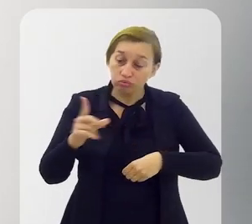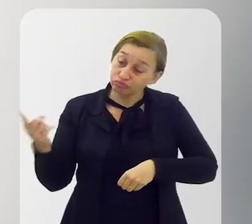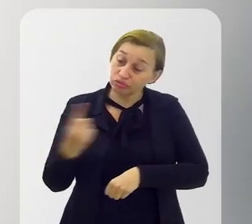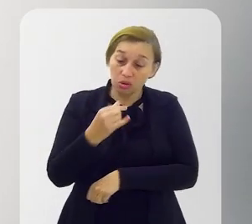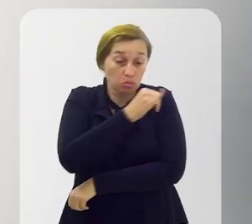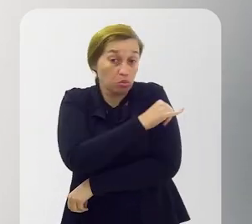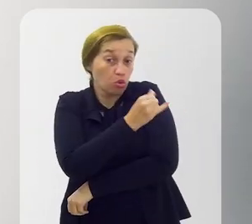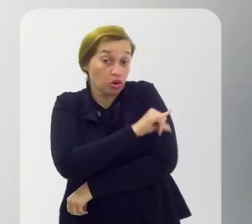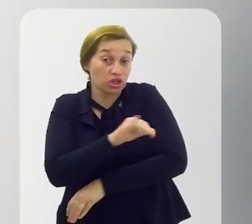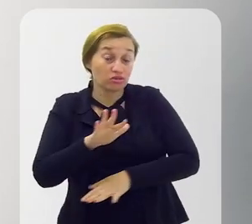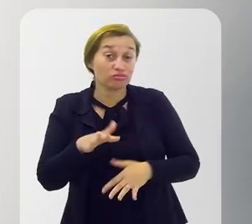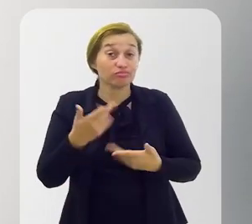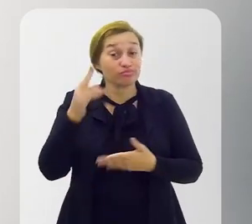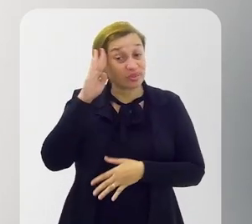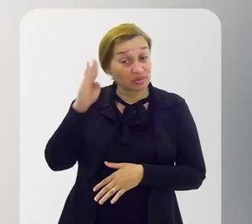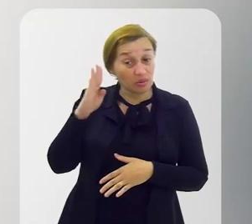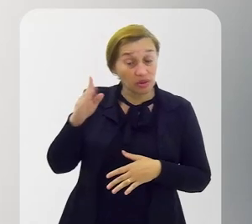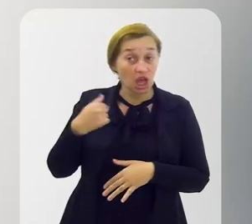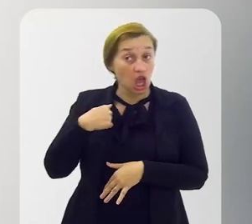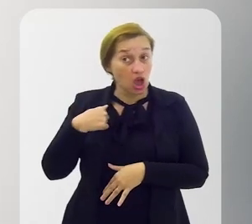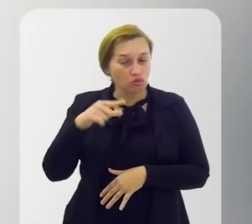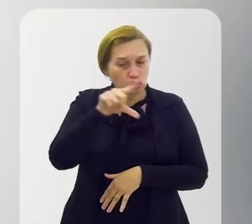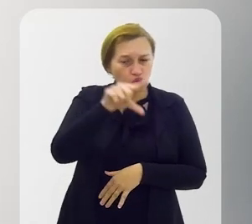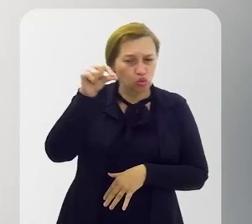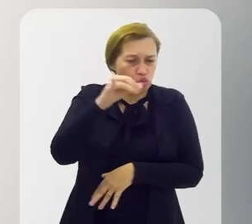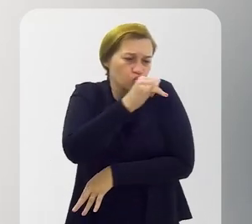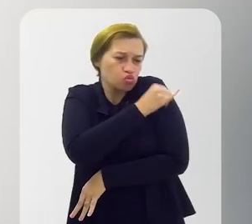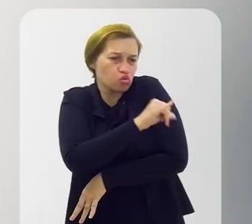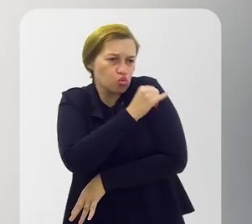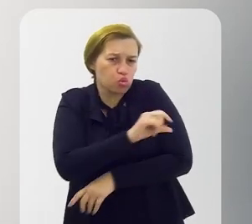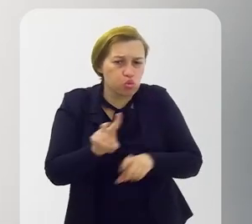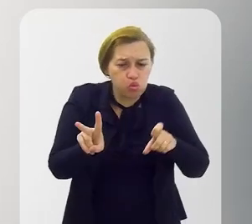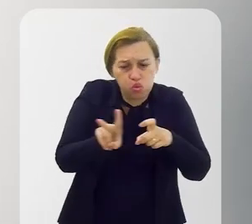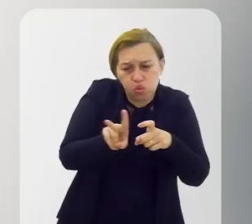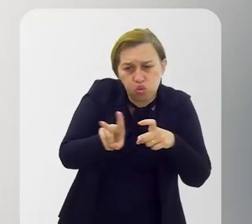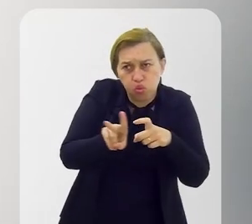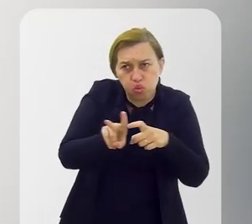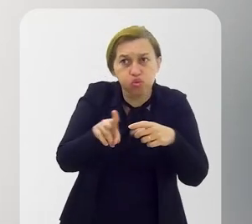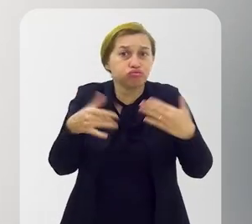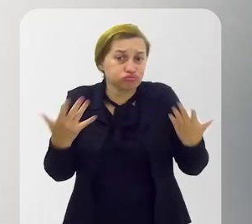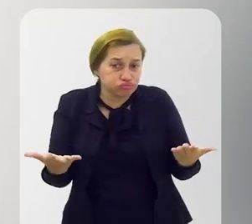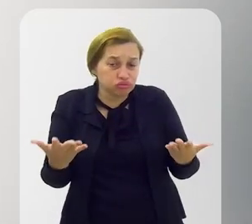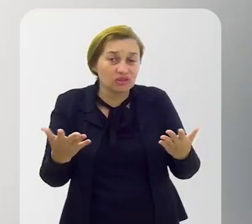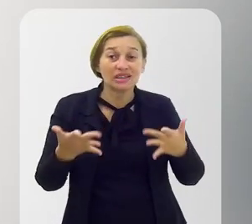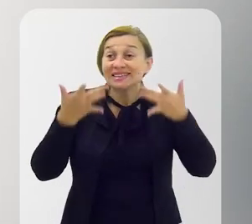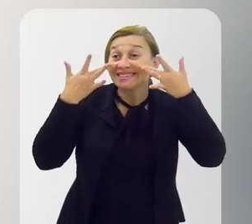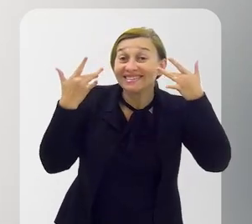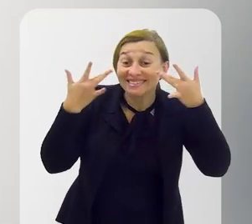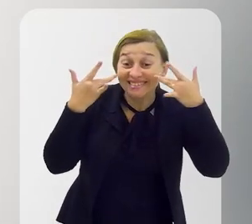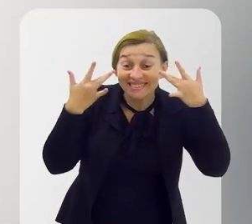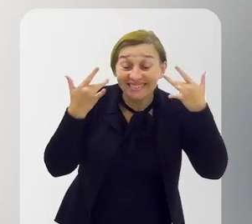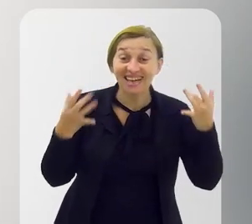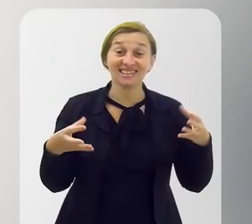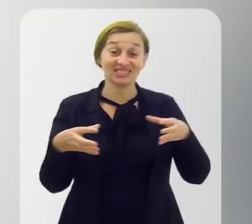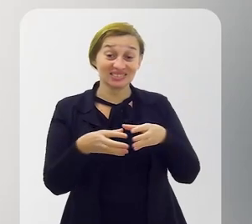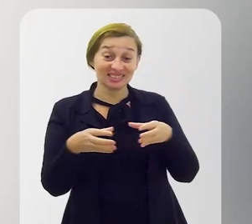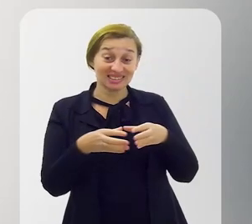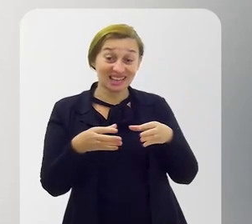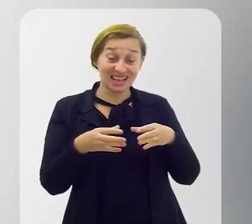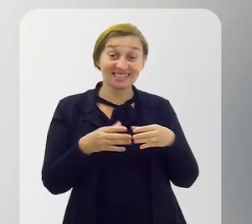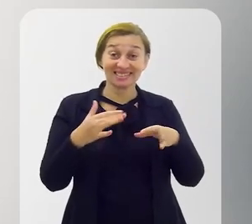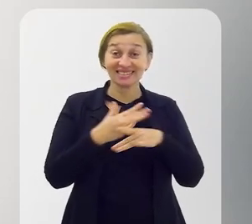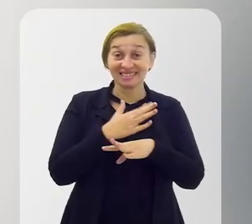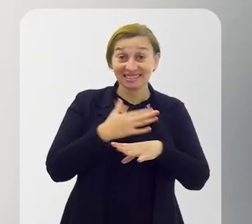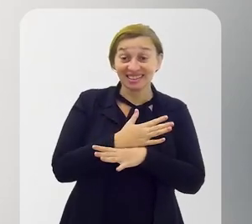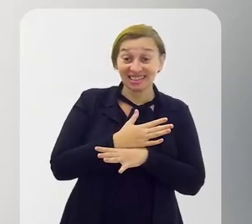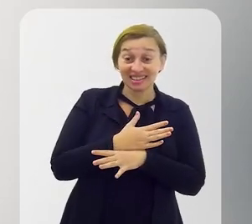Principalmente E aí eu Vim para o Rio Vim para fazer veterinária Eu já Já fazia teatro Tinha um grupo de teatro